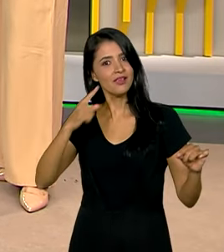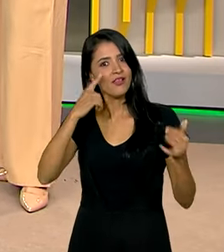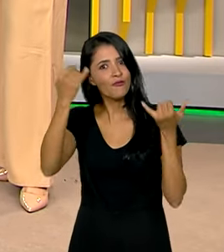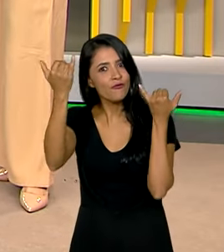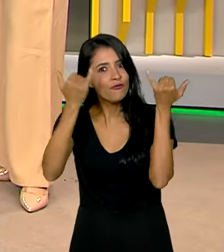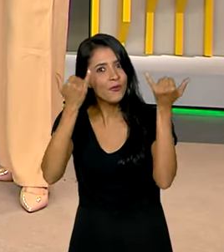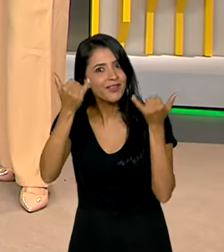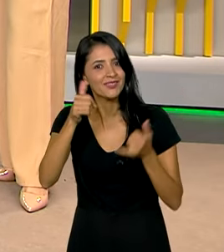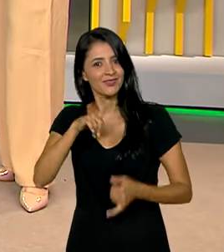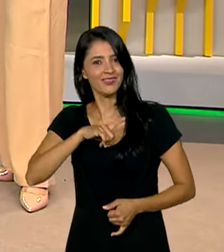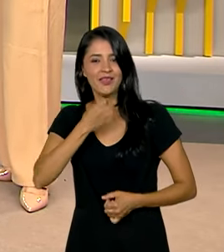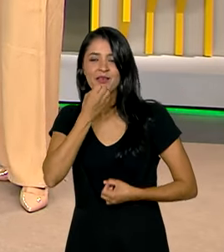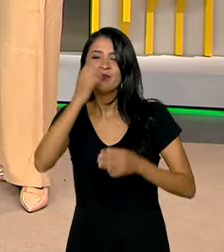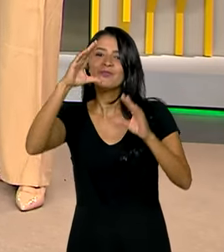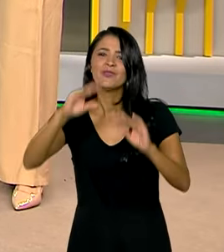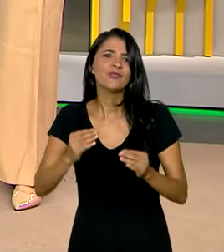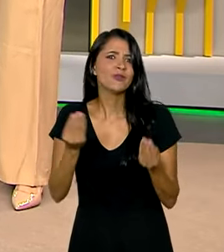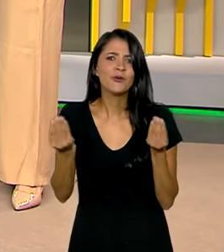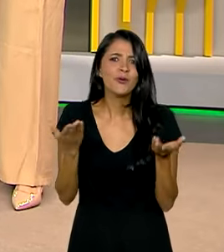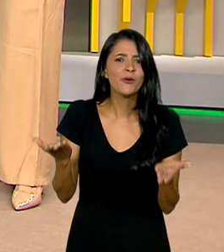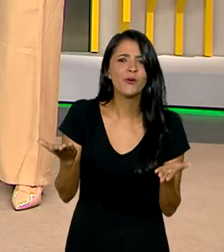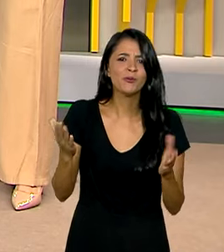Boa noite, Gabi. Como foi o evento?